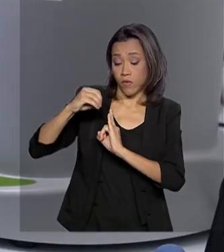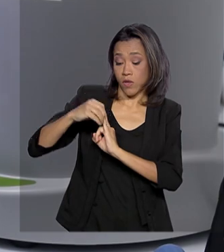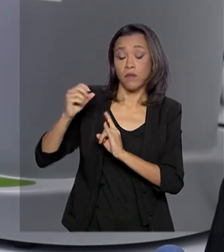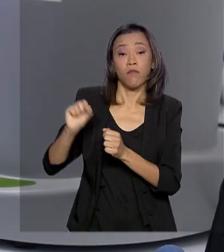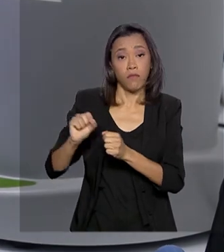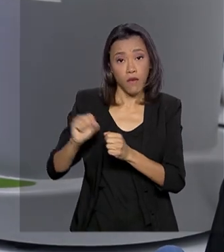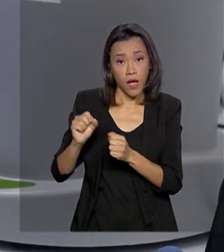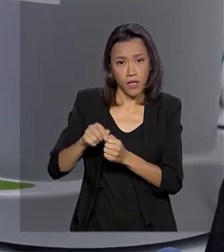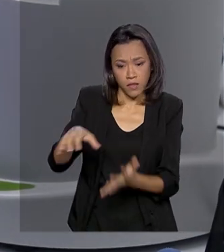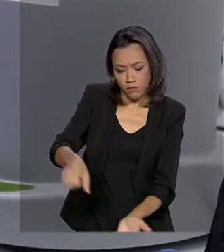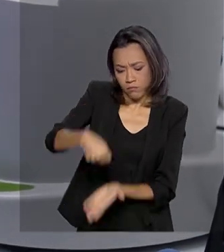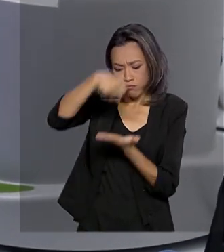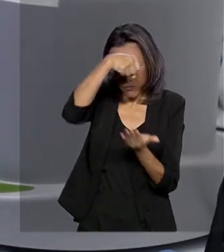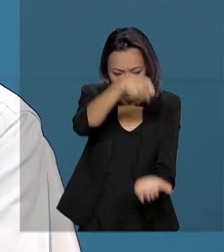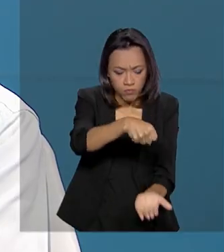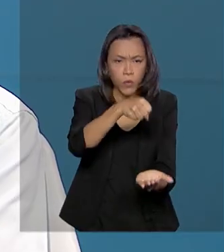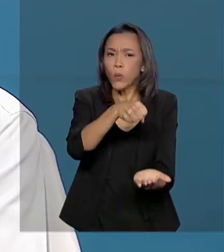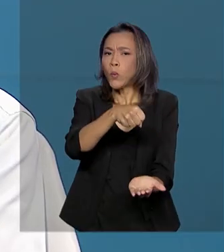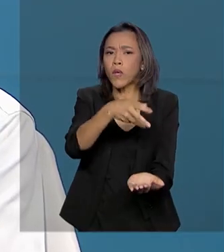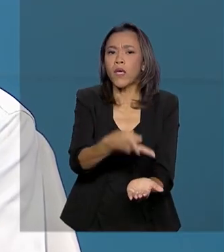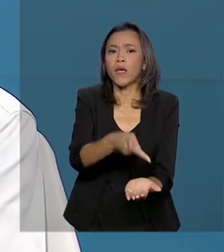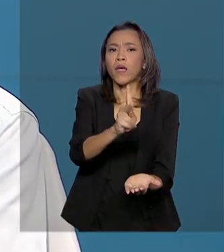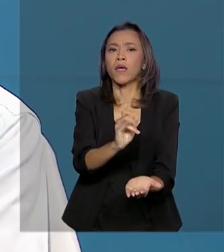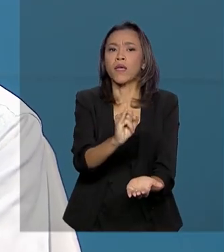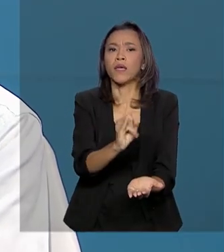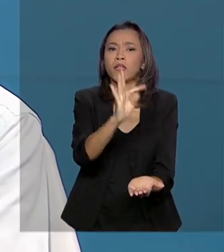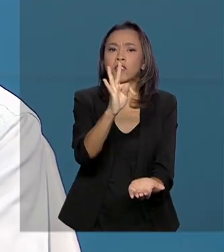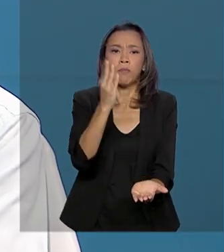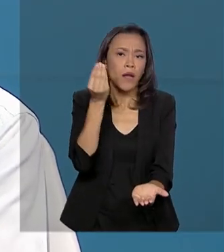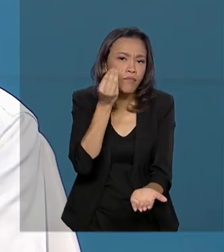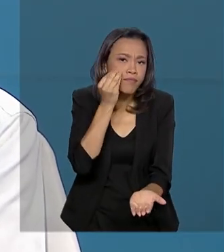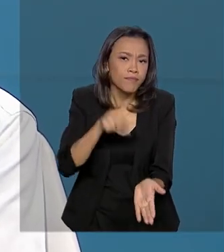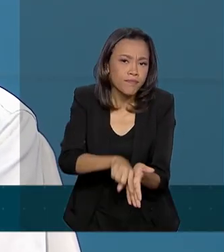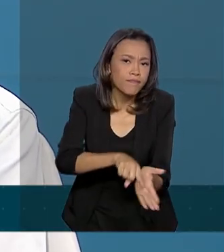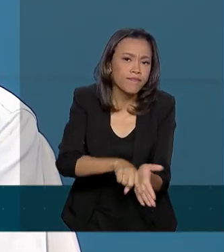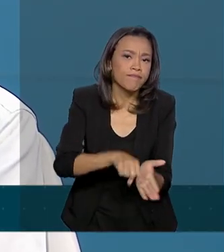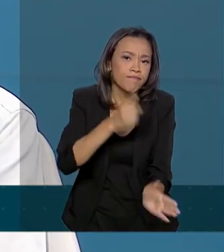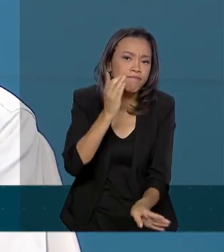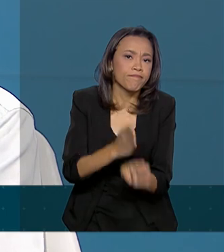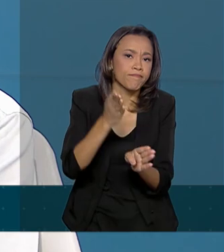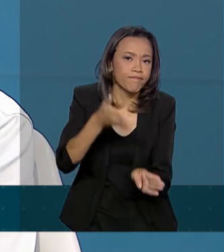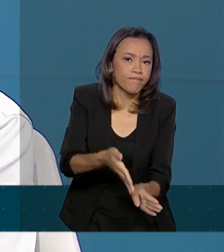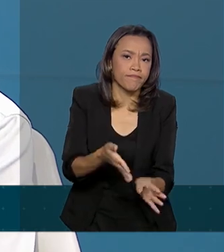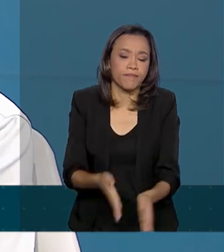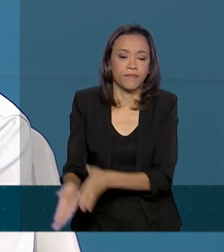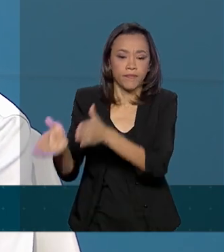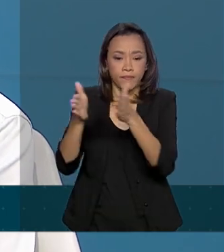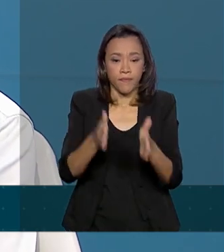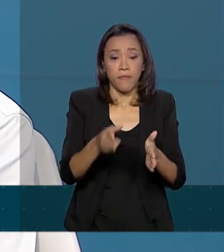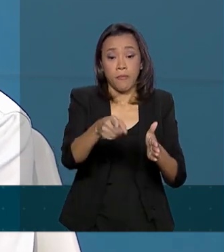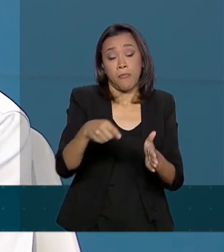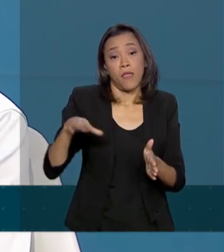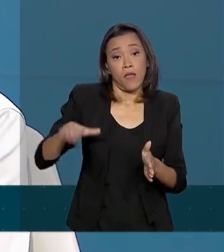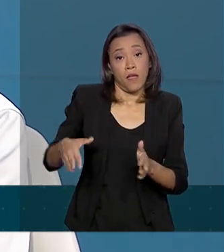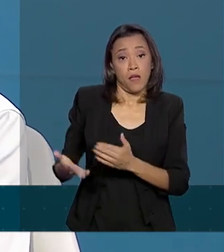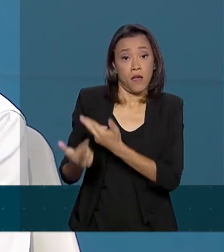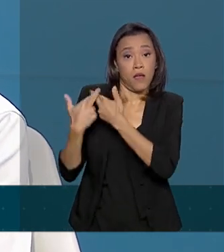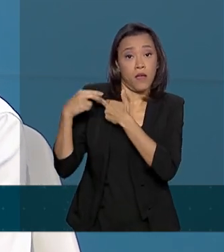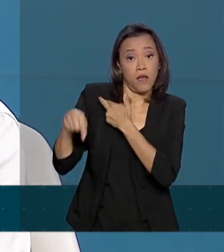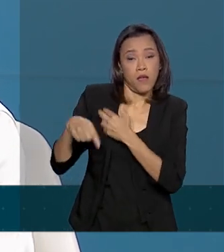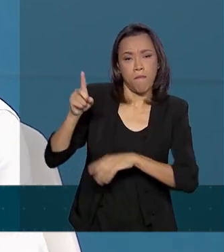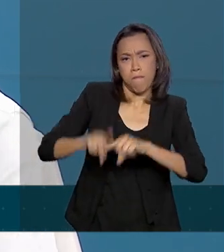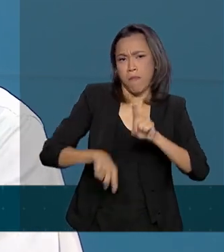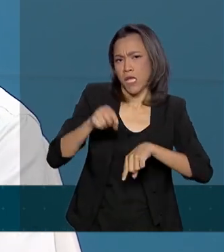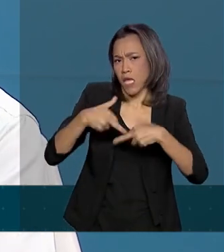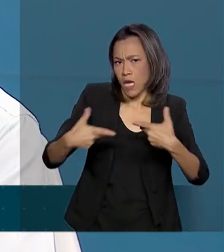para a realização dos testes. A Fiocruz passou a produzir os materiais que são reagentes, são insumos